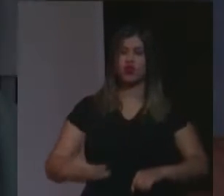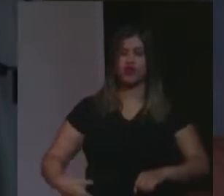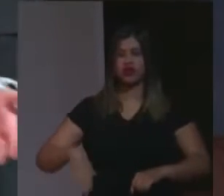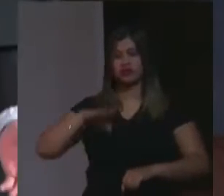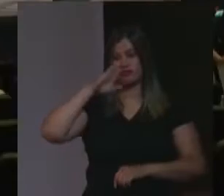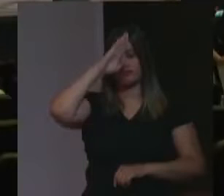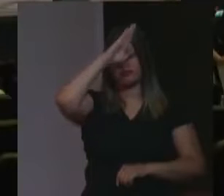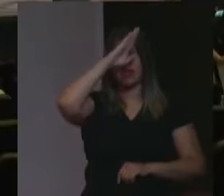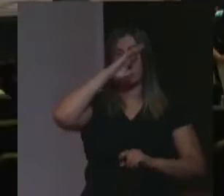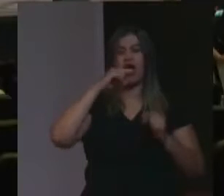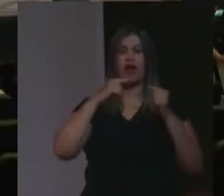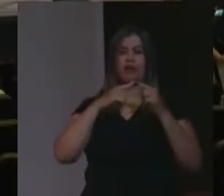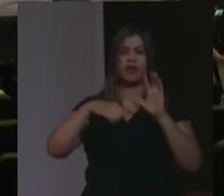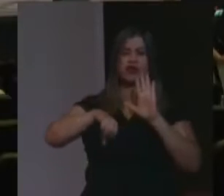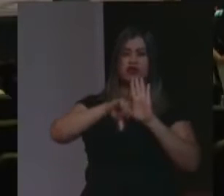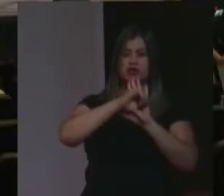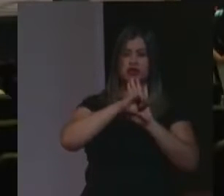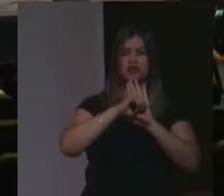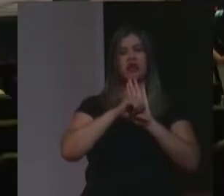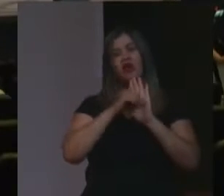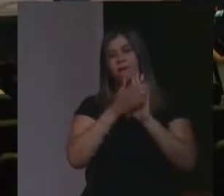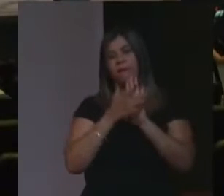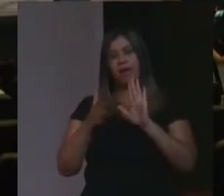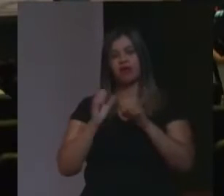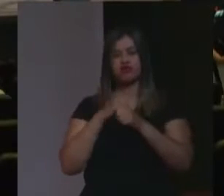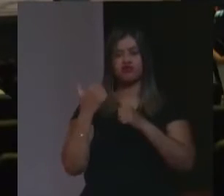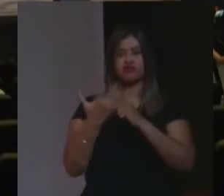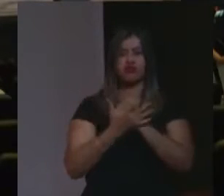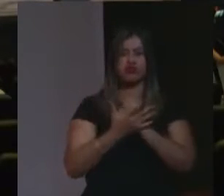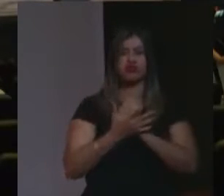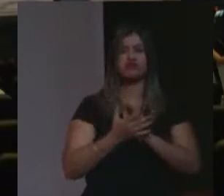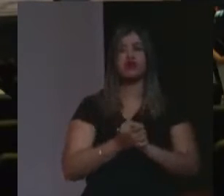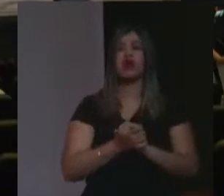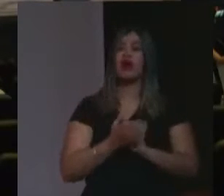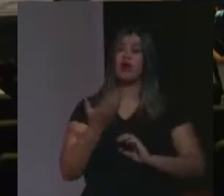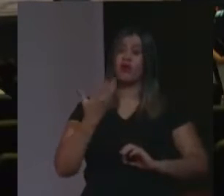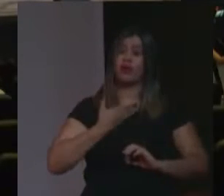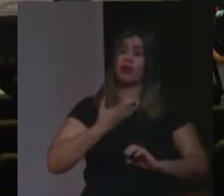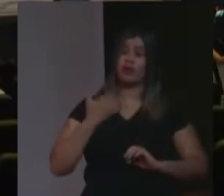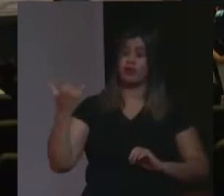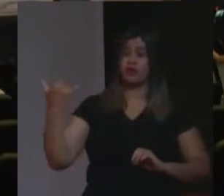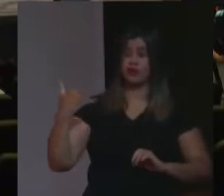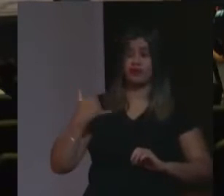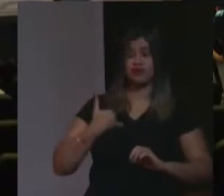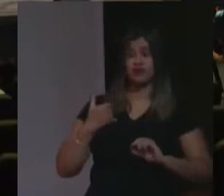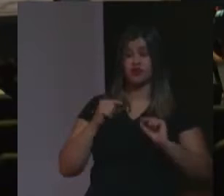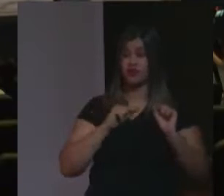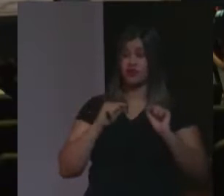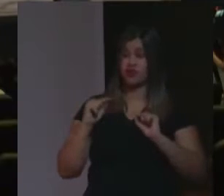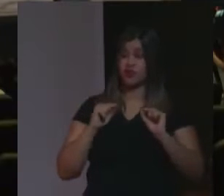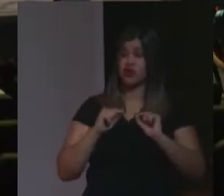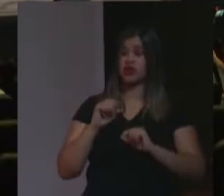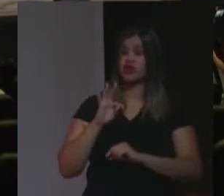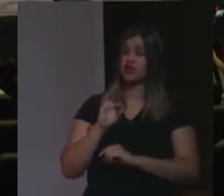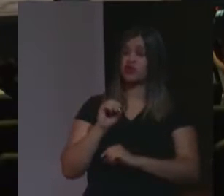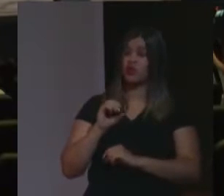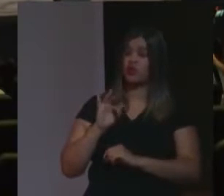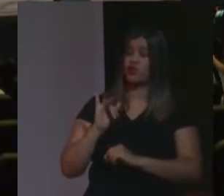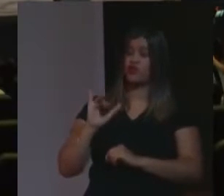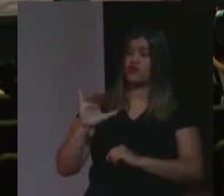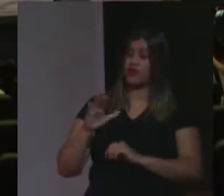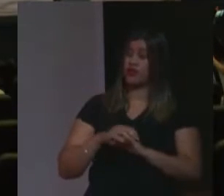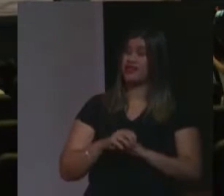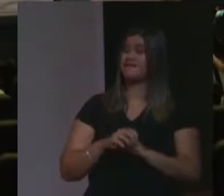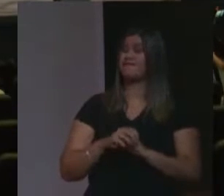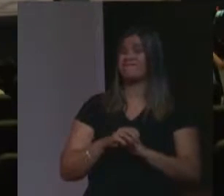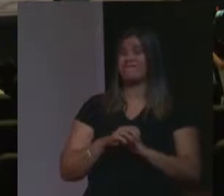nos crimes da pandemia. Um amigo até me alertou e me advertiu e disse, Tofique, eu, se